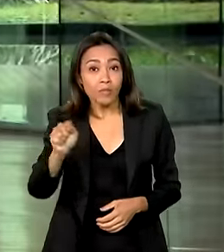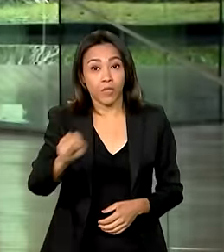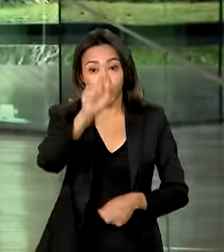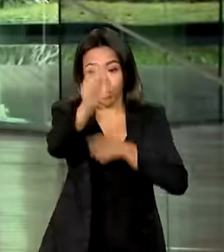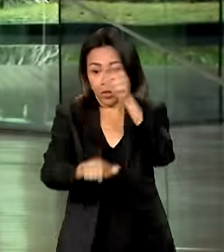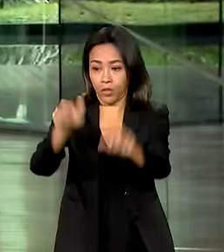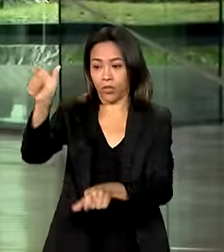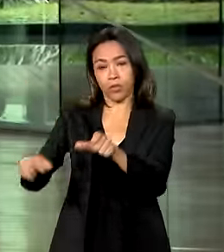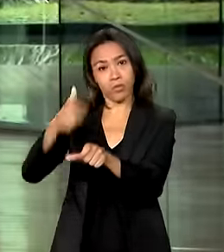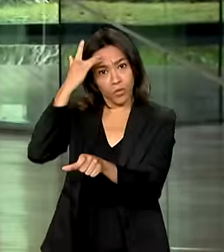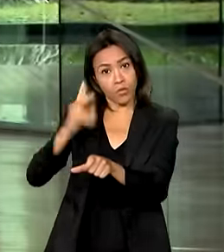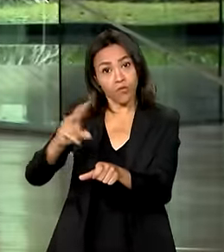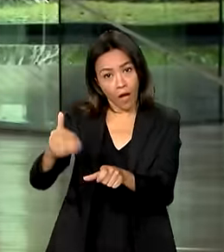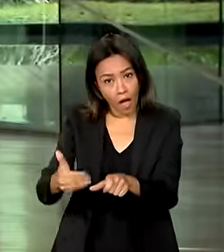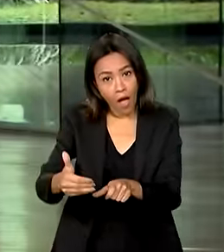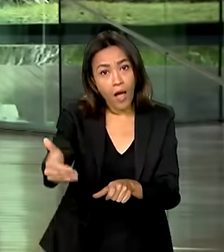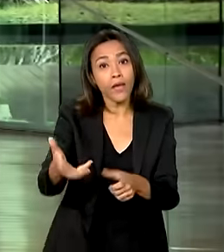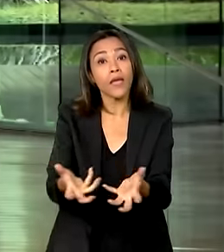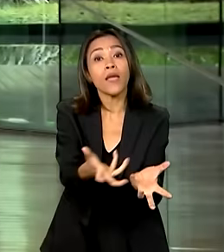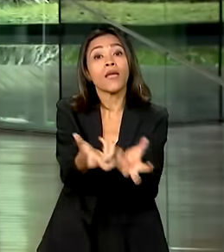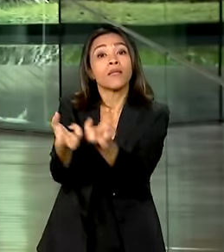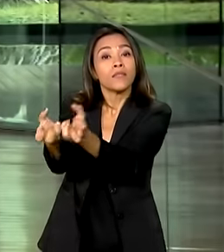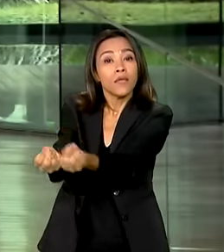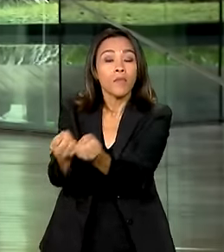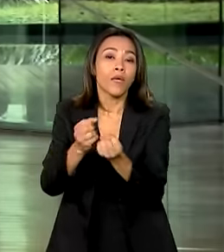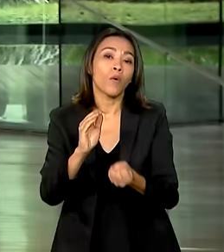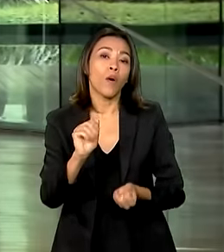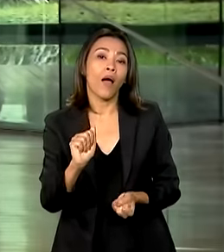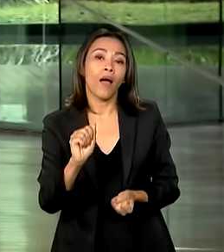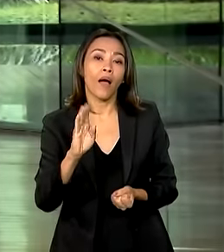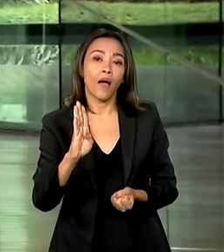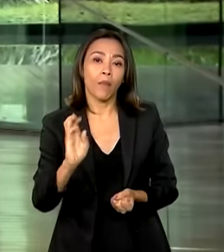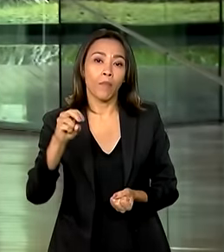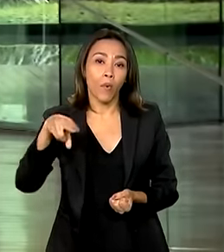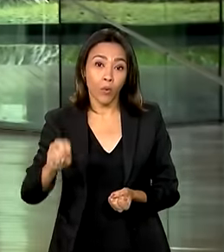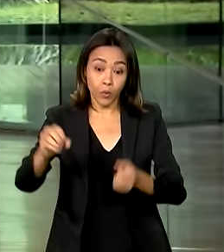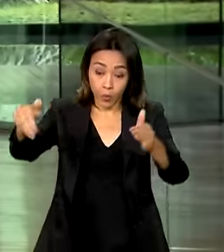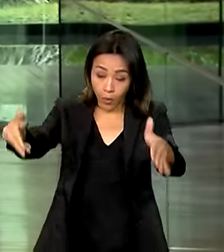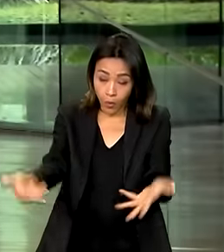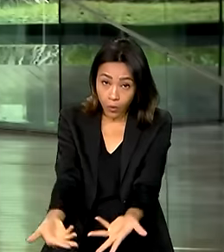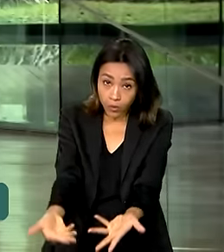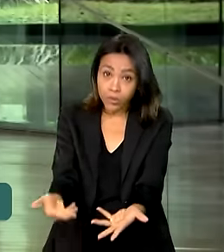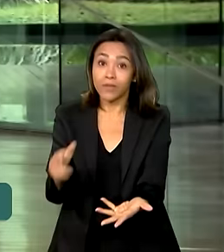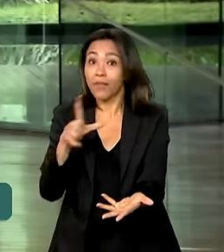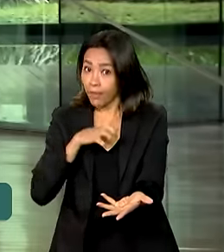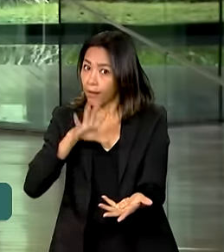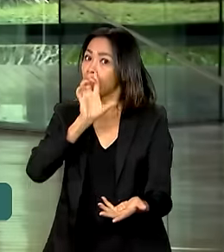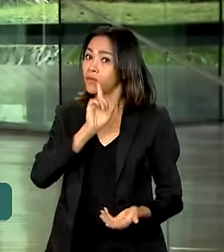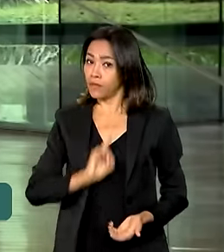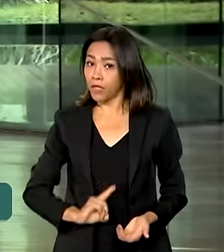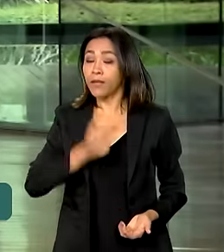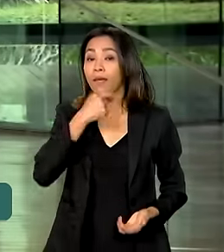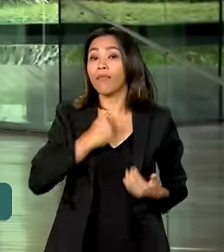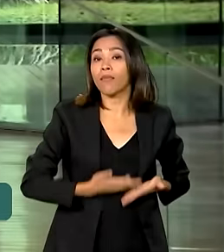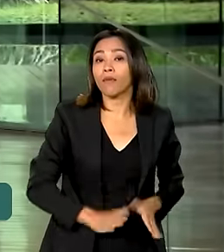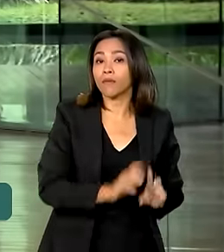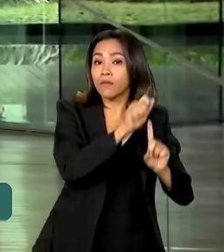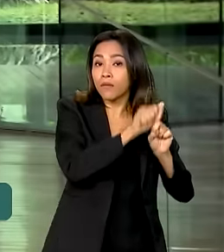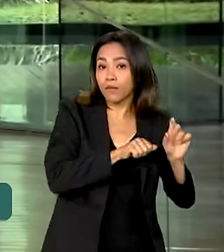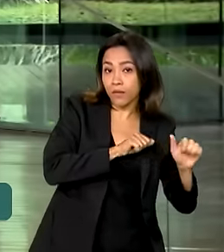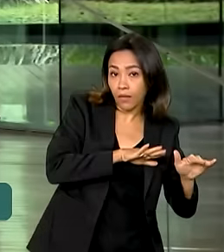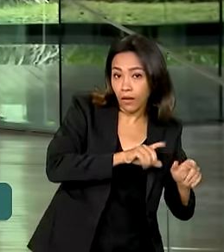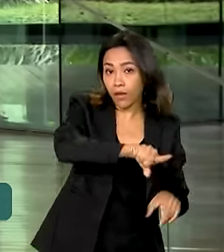vão poder receber o abono salarial a partir de hoje. Como você disse, tem direito agora os nascidos em